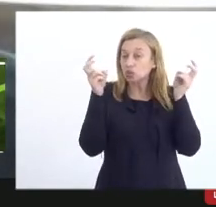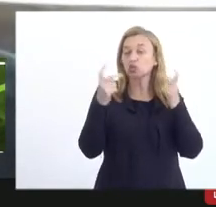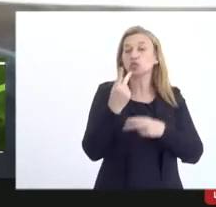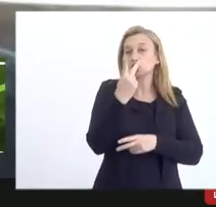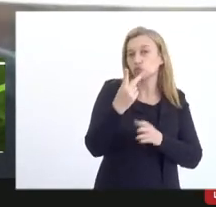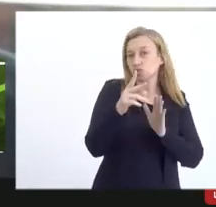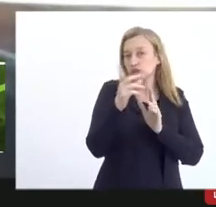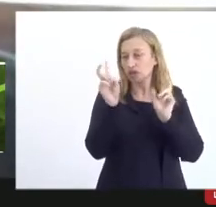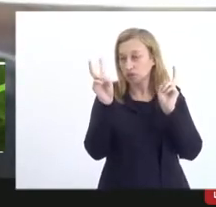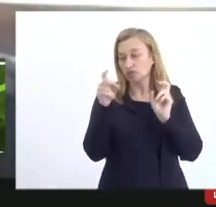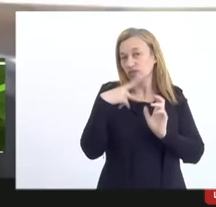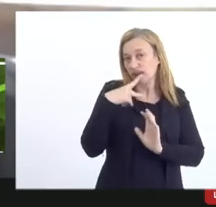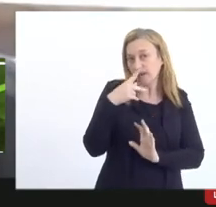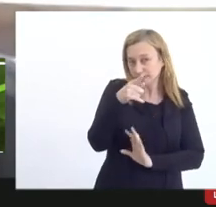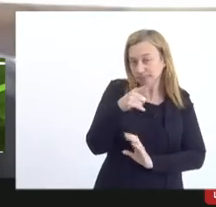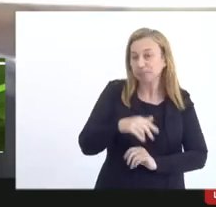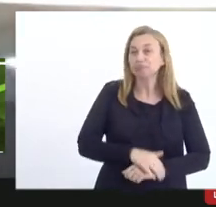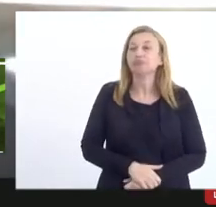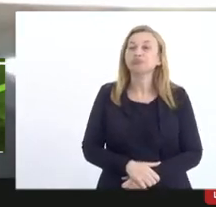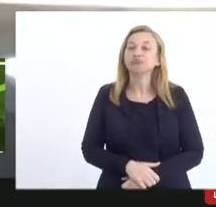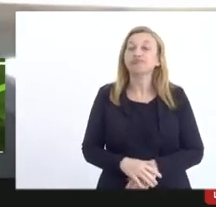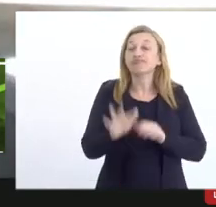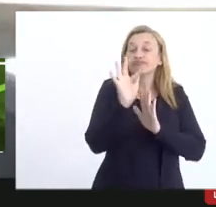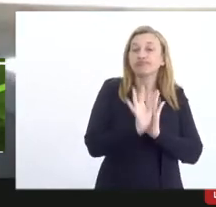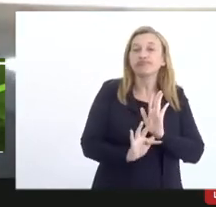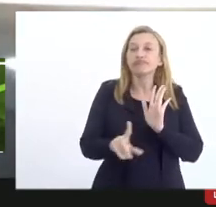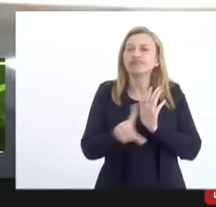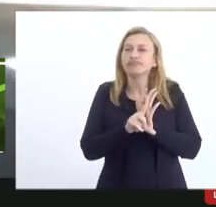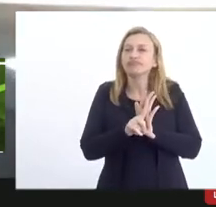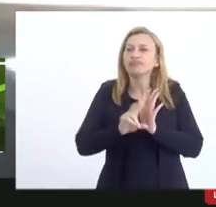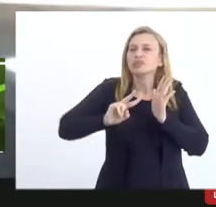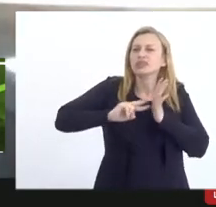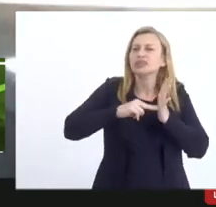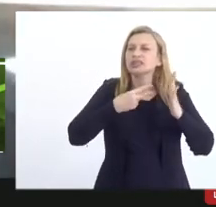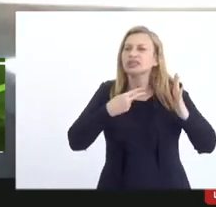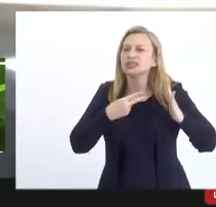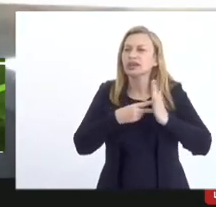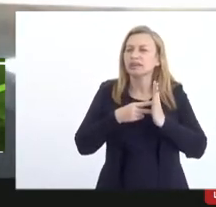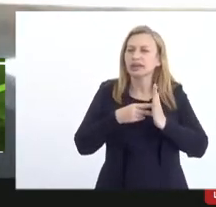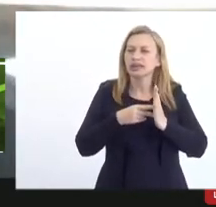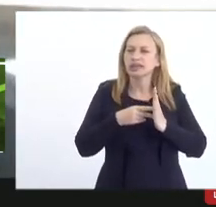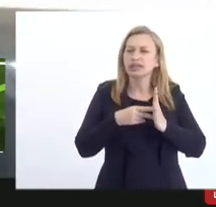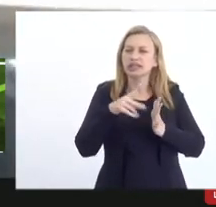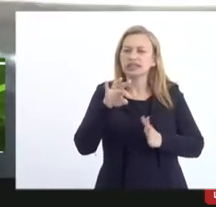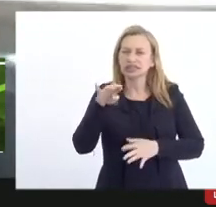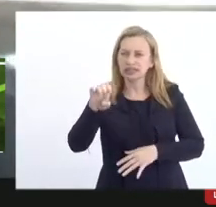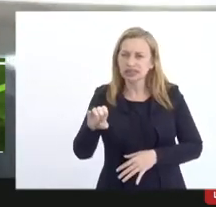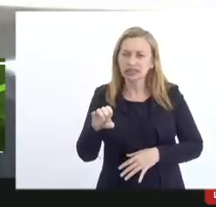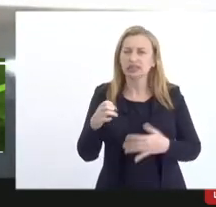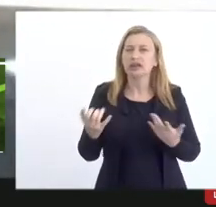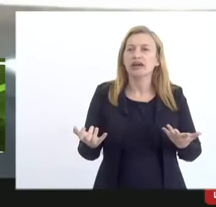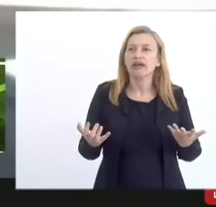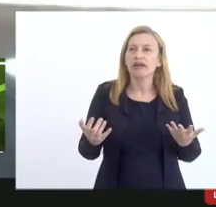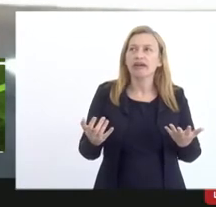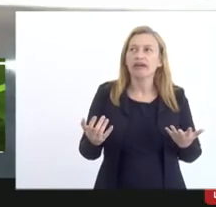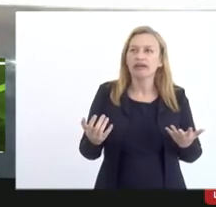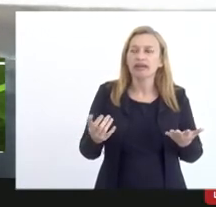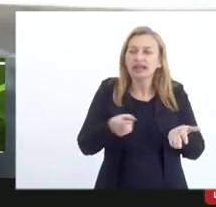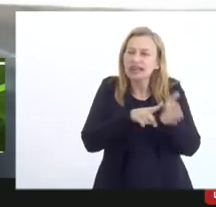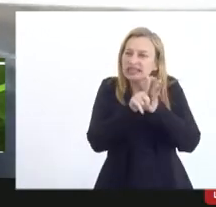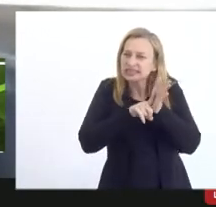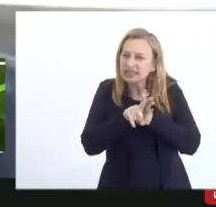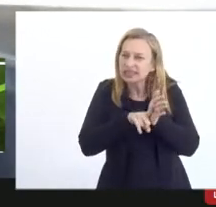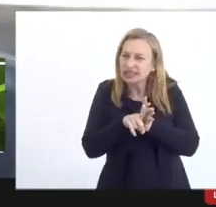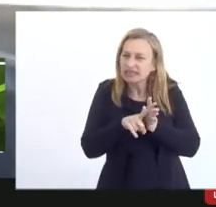questões que ele levantou sobre o texto da lei a interpretação não sim que se dava para análise